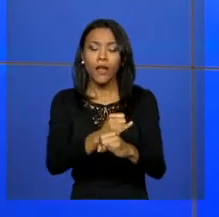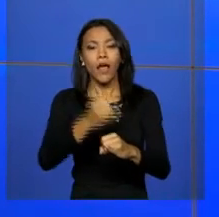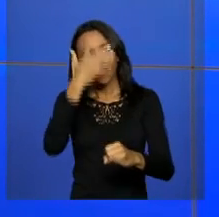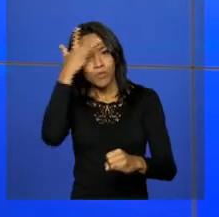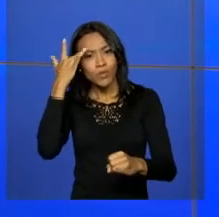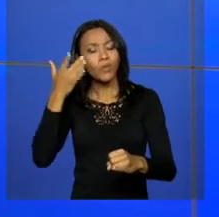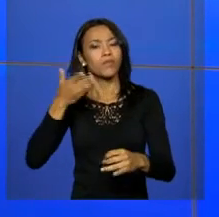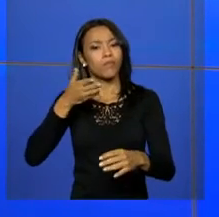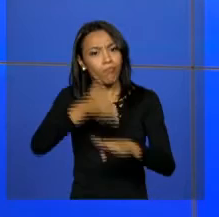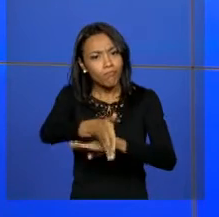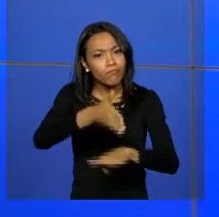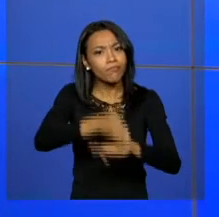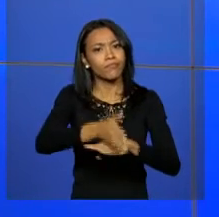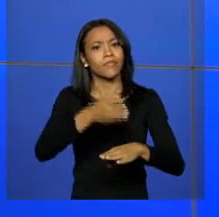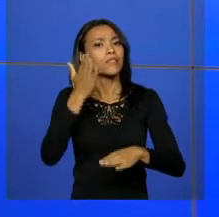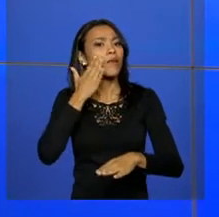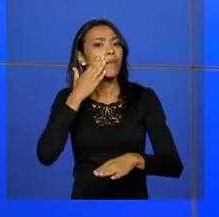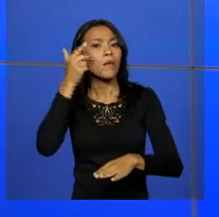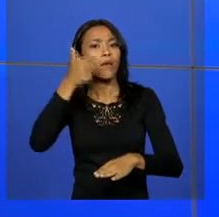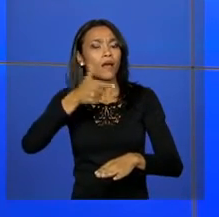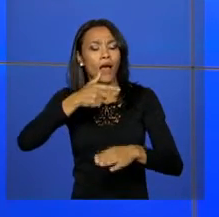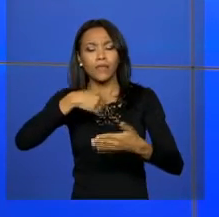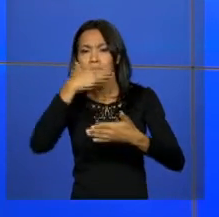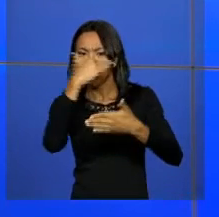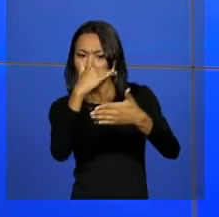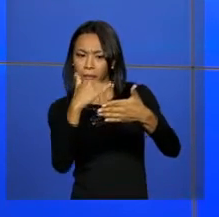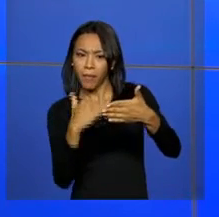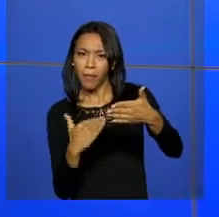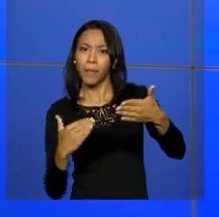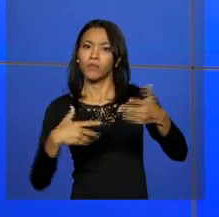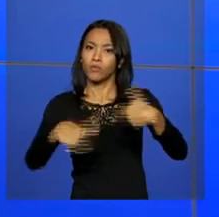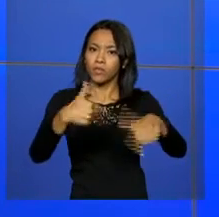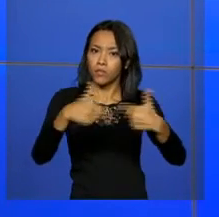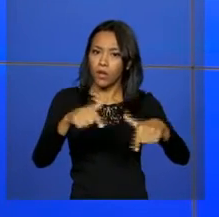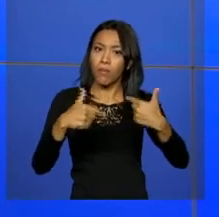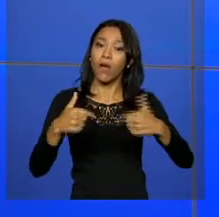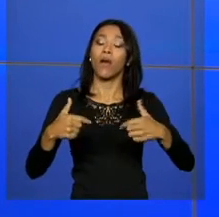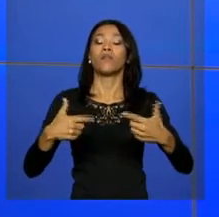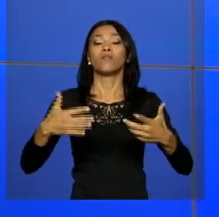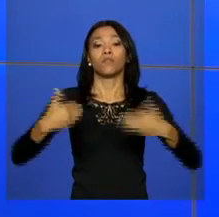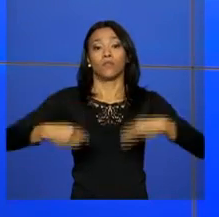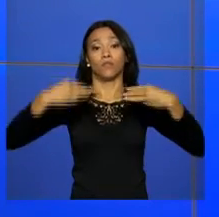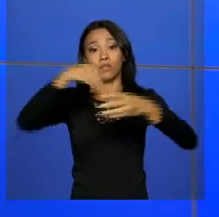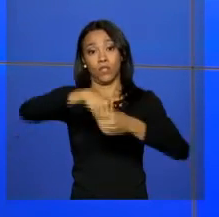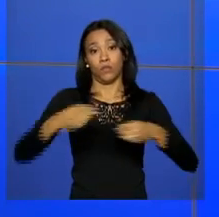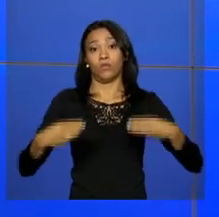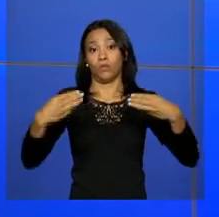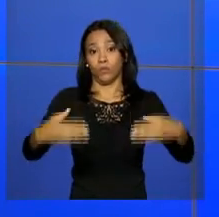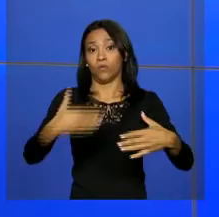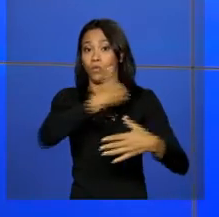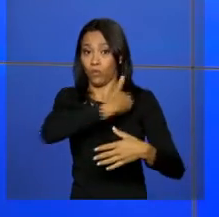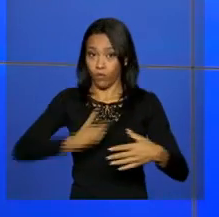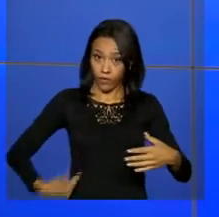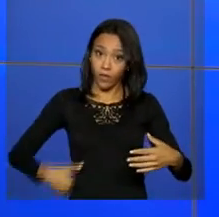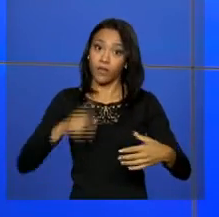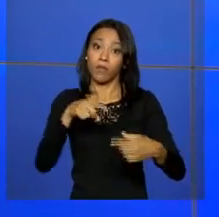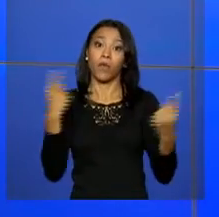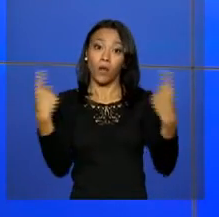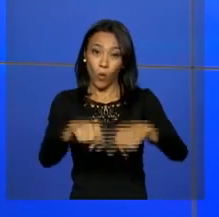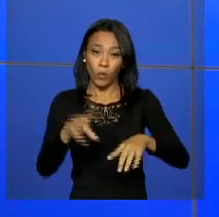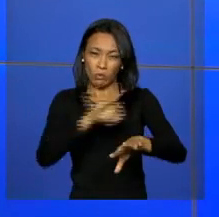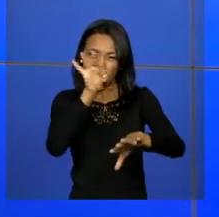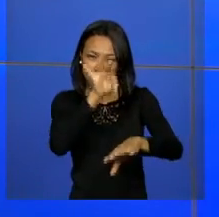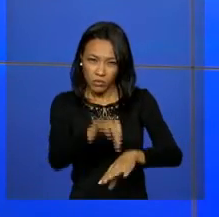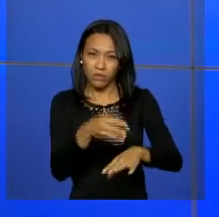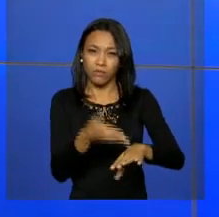população pode saber quais são as principais ações que estão sendo desenvolvidas pelo governo para combater a dengue, a febre chikungunya e o